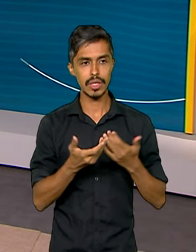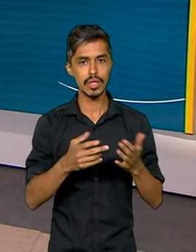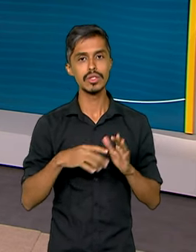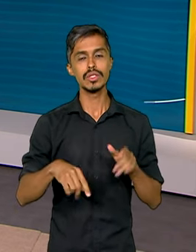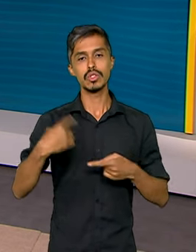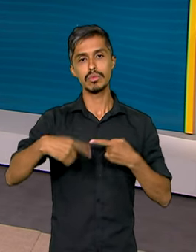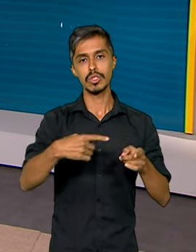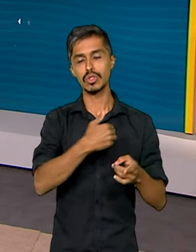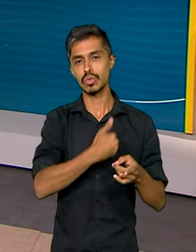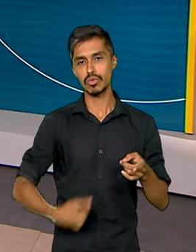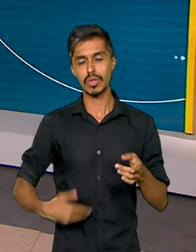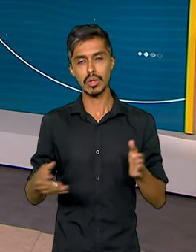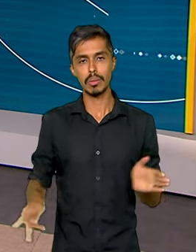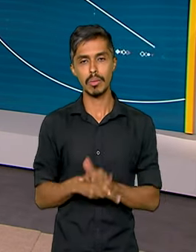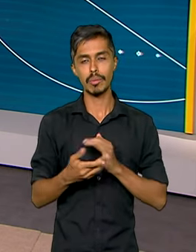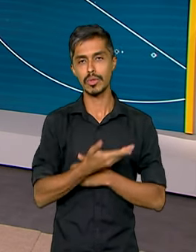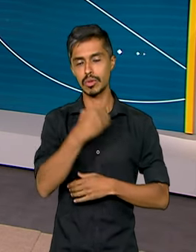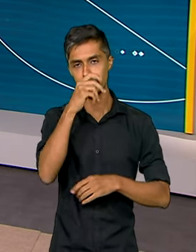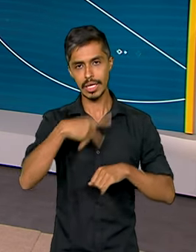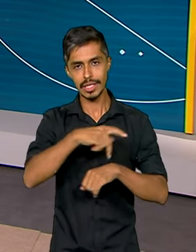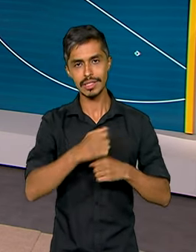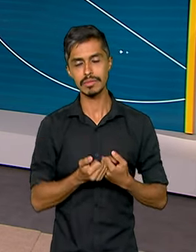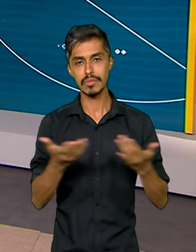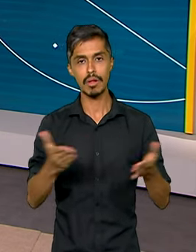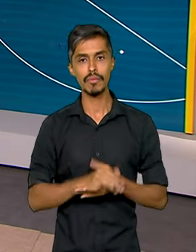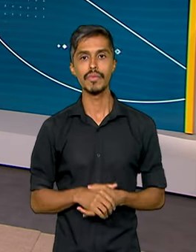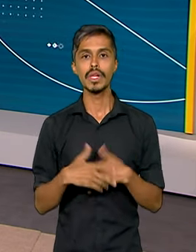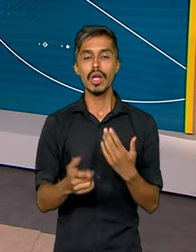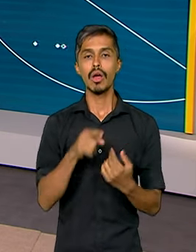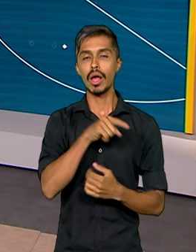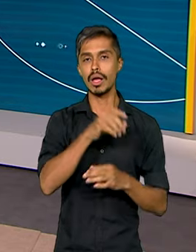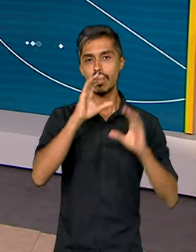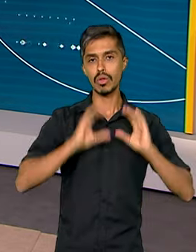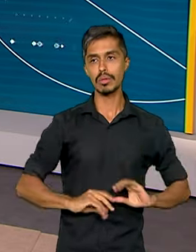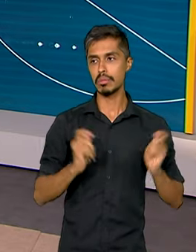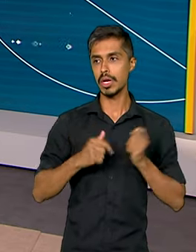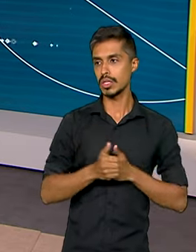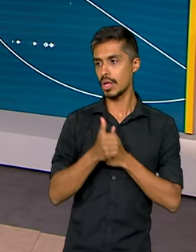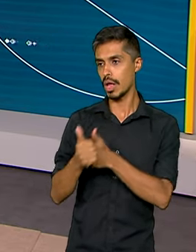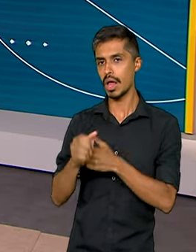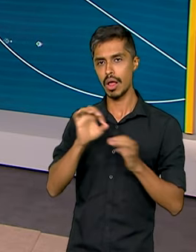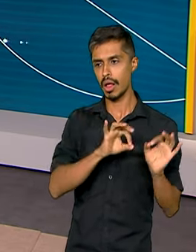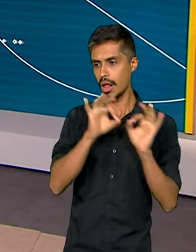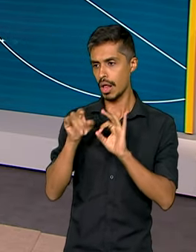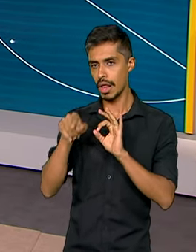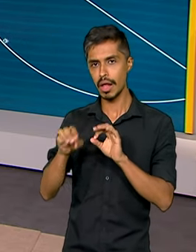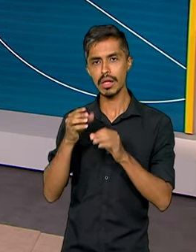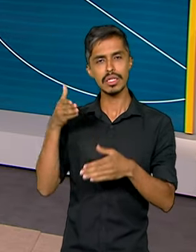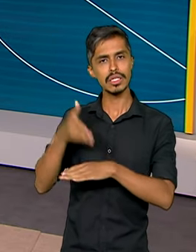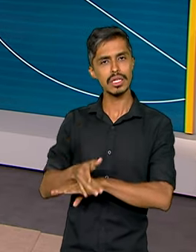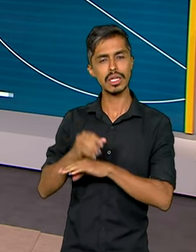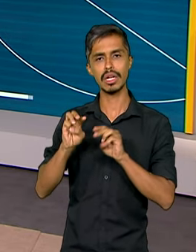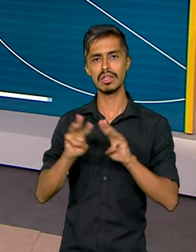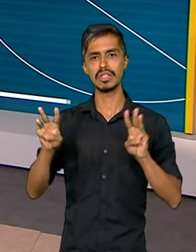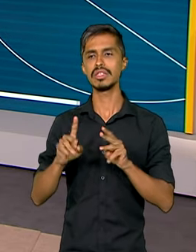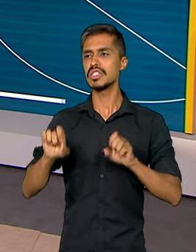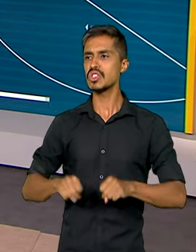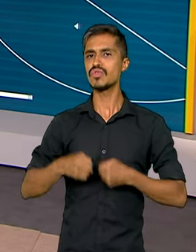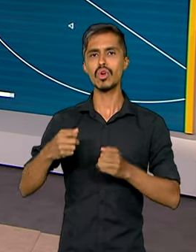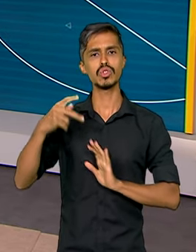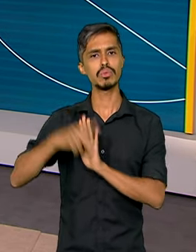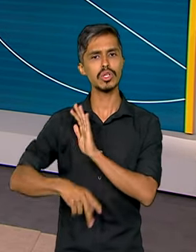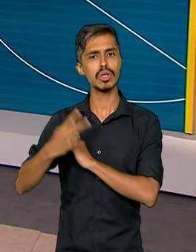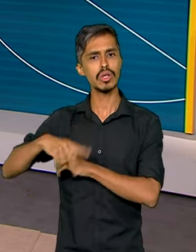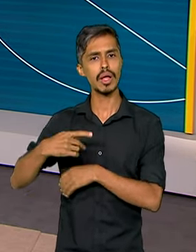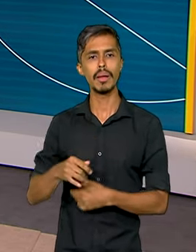públicas do país. O cidadão vai poder acessar a ferramenta e saber mais informações de ações e programas do governo,